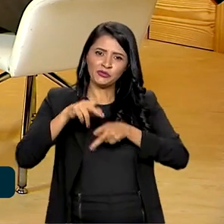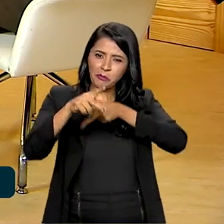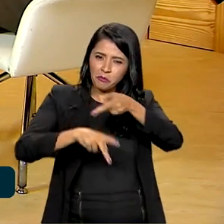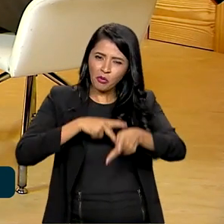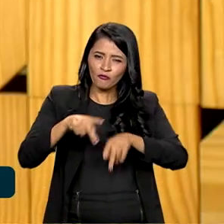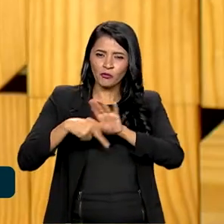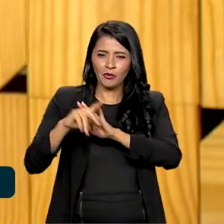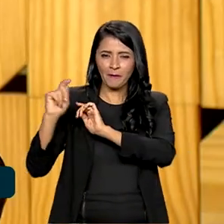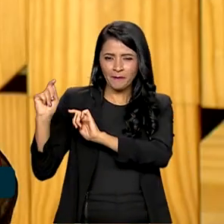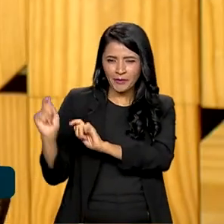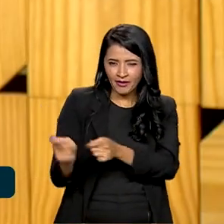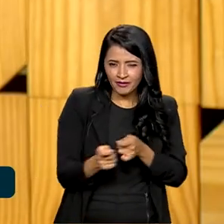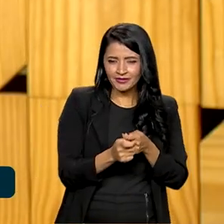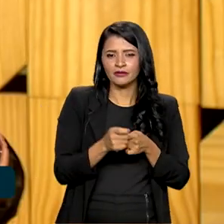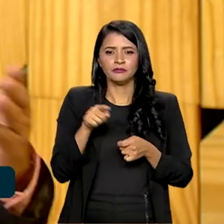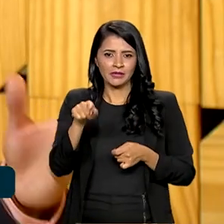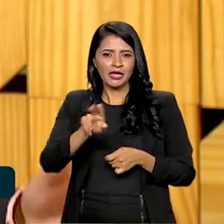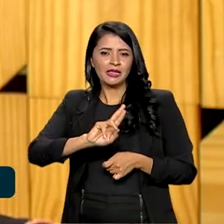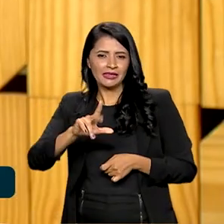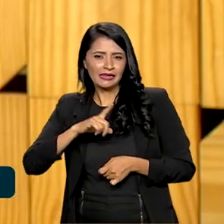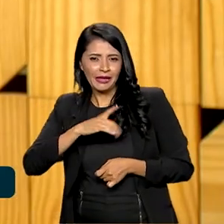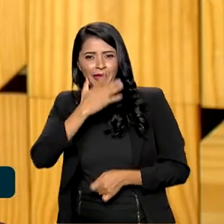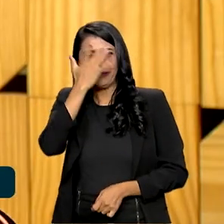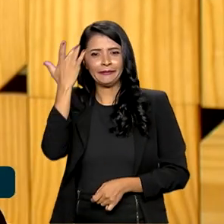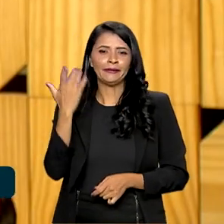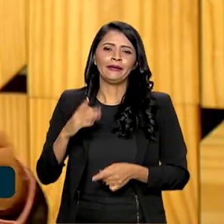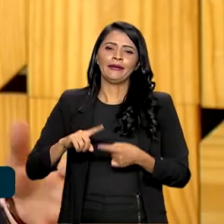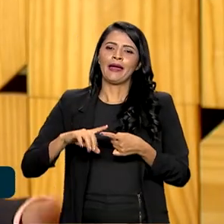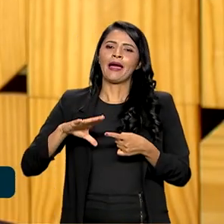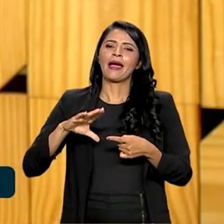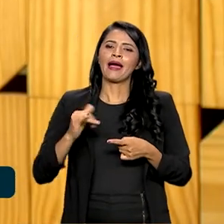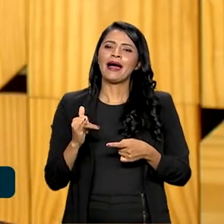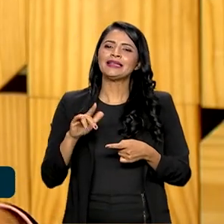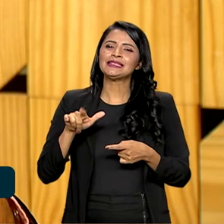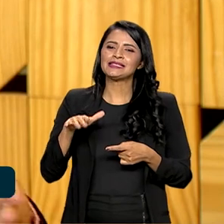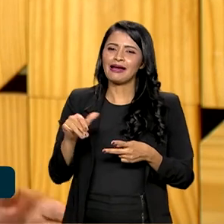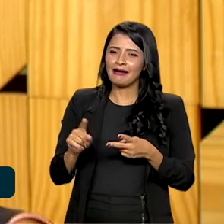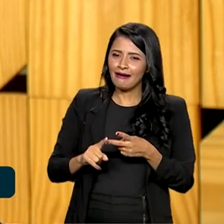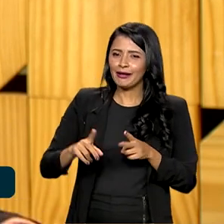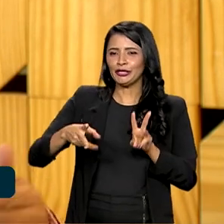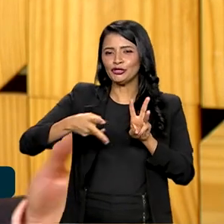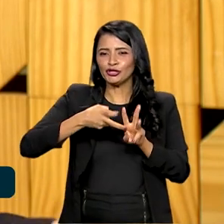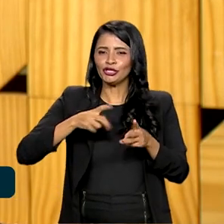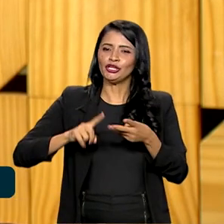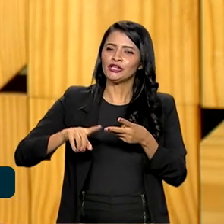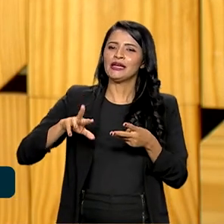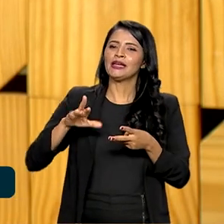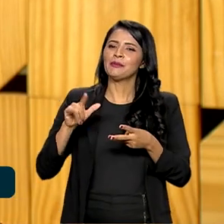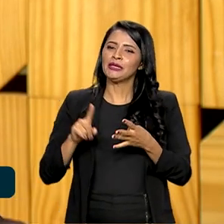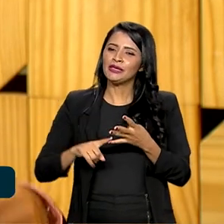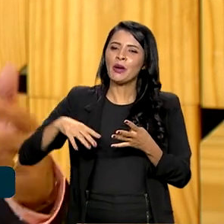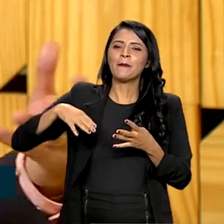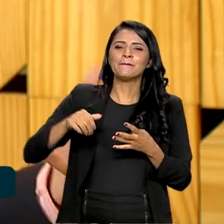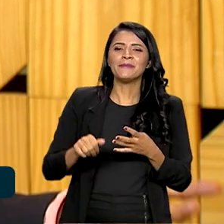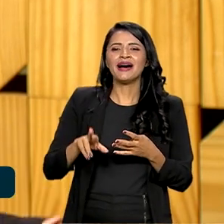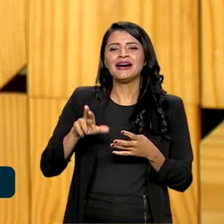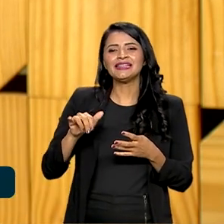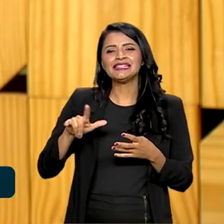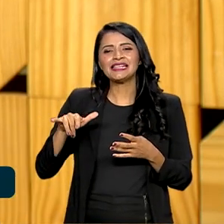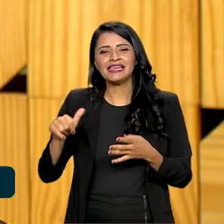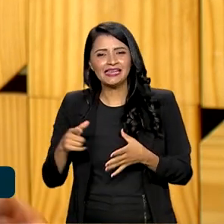Artesanal. Ele é formado por populações caissárias, por populações indígenas, por ribeirinhos, por marisqueiras, por